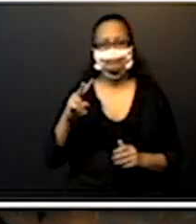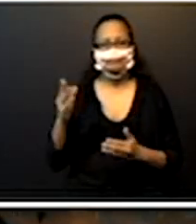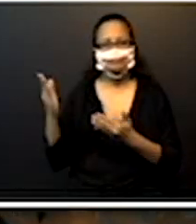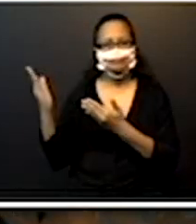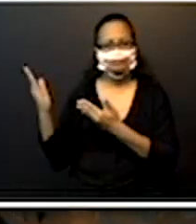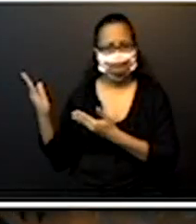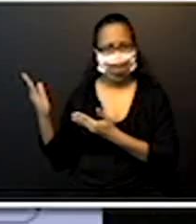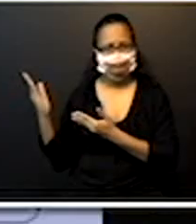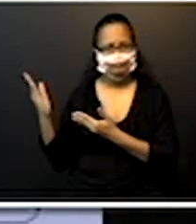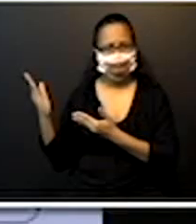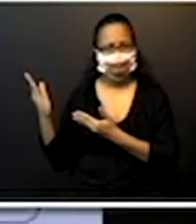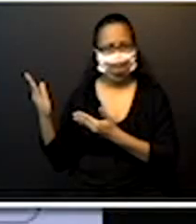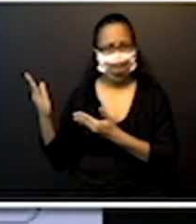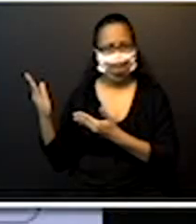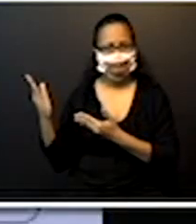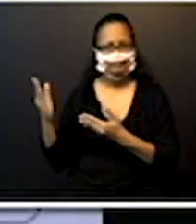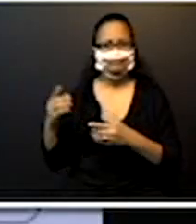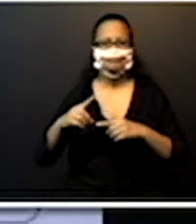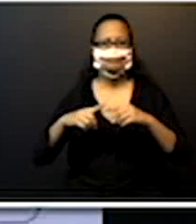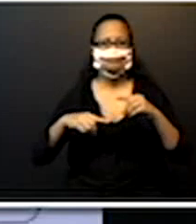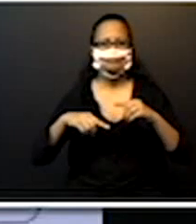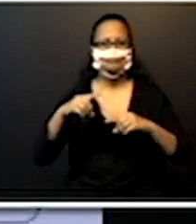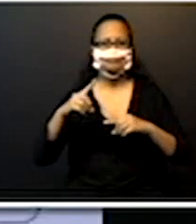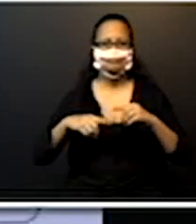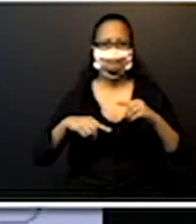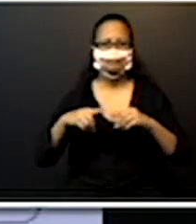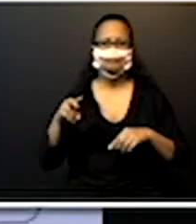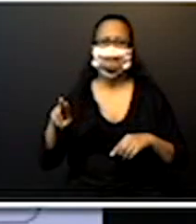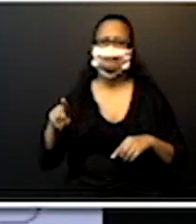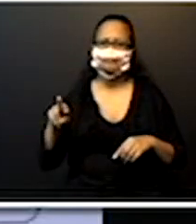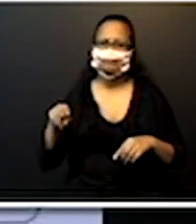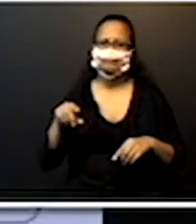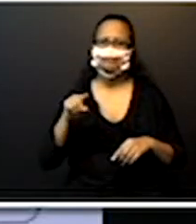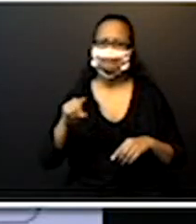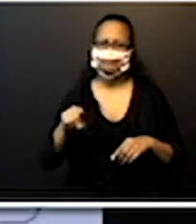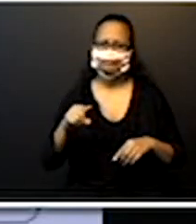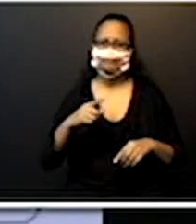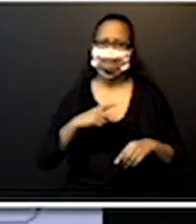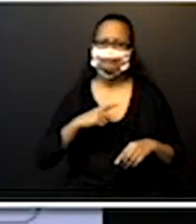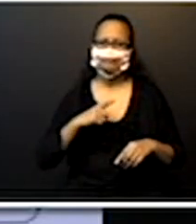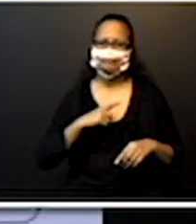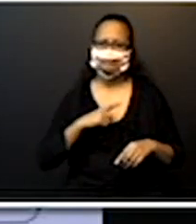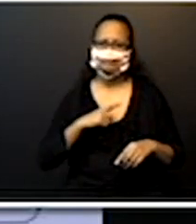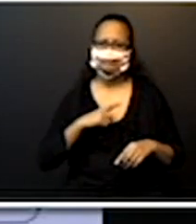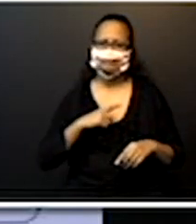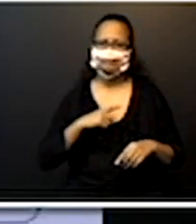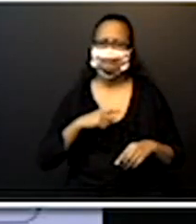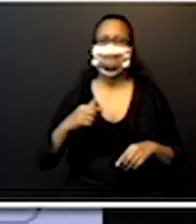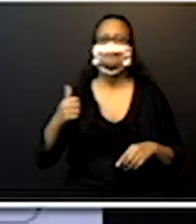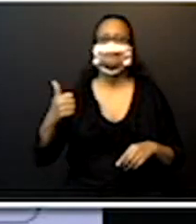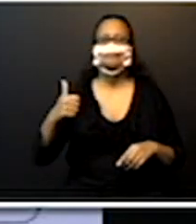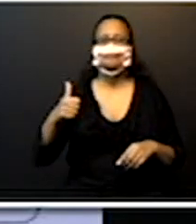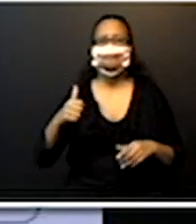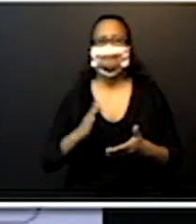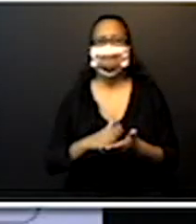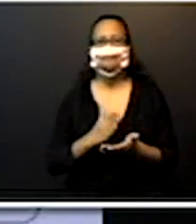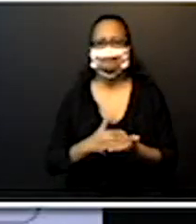nosso material igualzinho vocês têm. É a mesma coisa. Nessa primeira página, na página